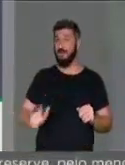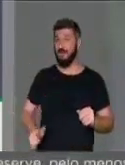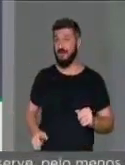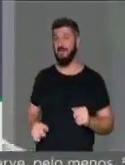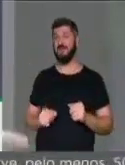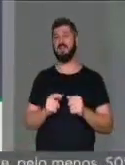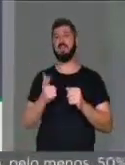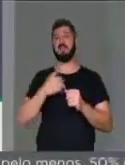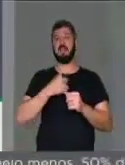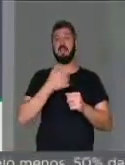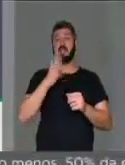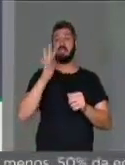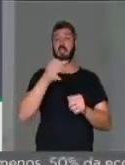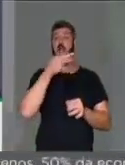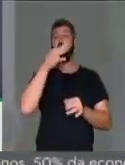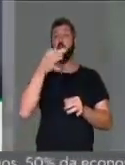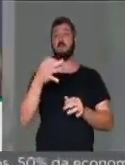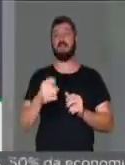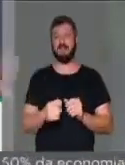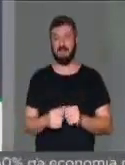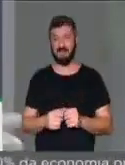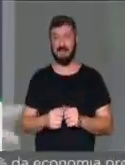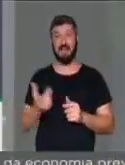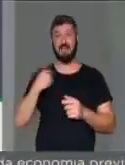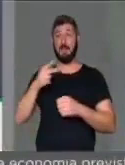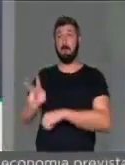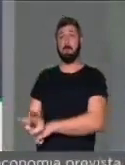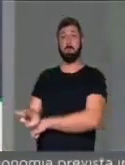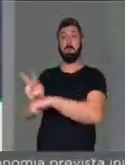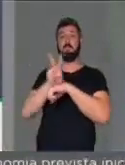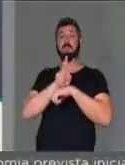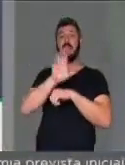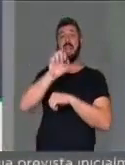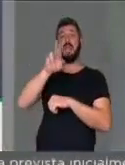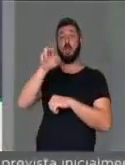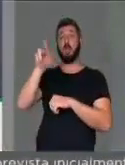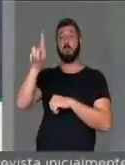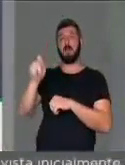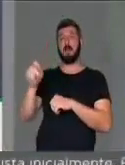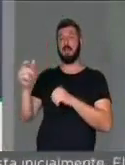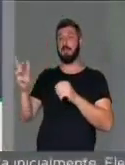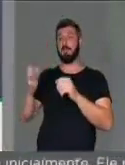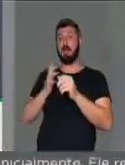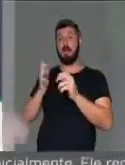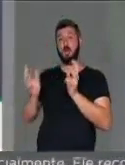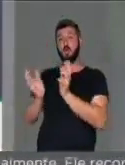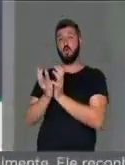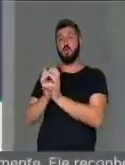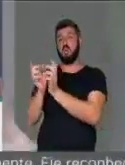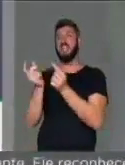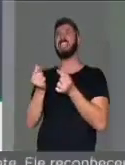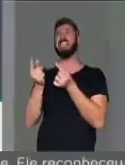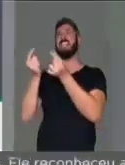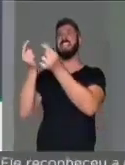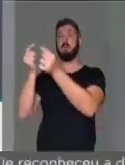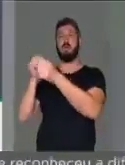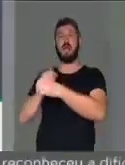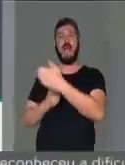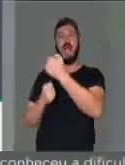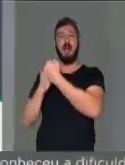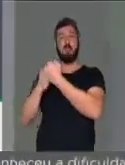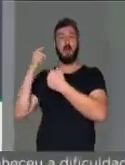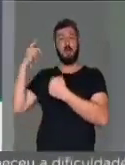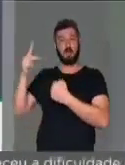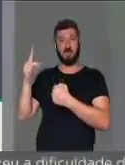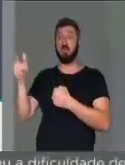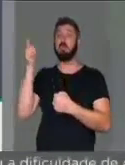que vem encomendado. Vem encomendado por esta elite entreguista que o apoiou